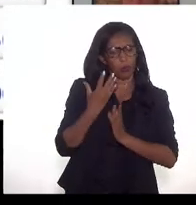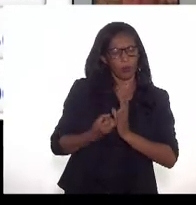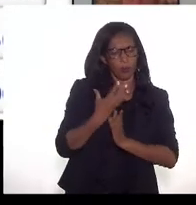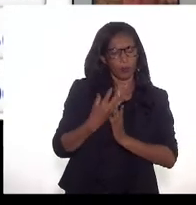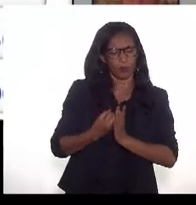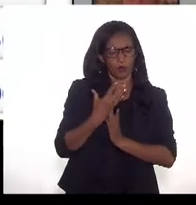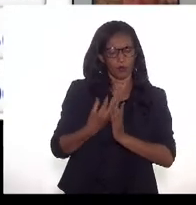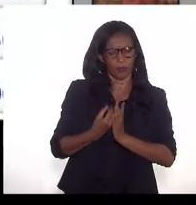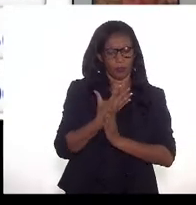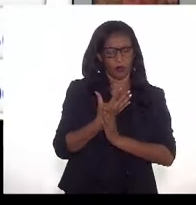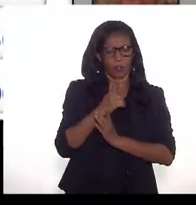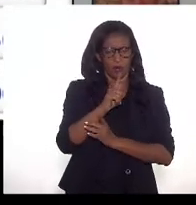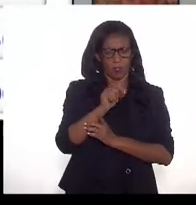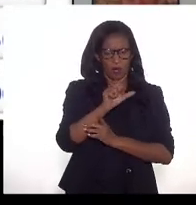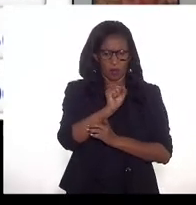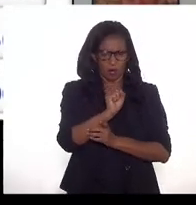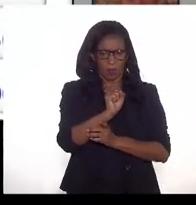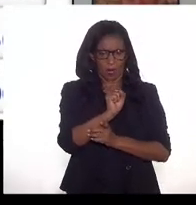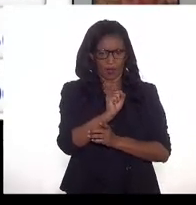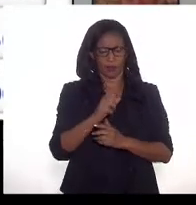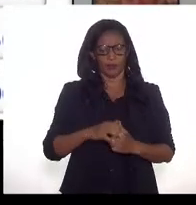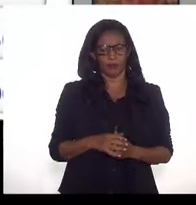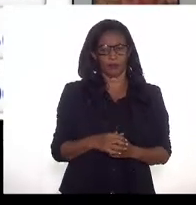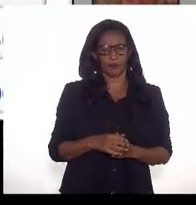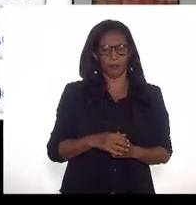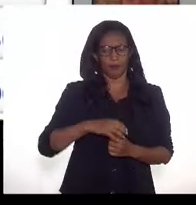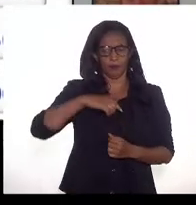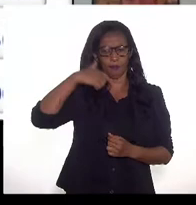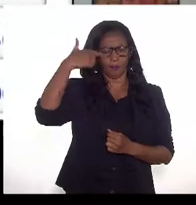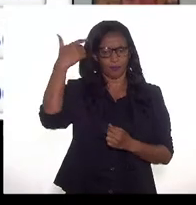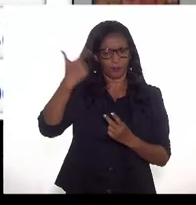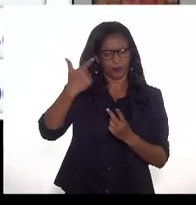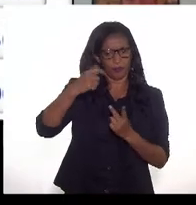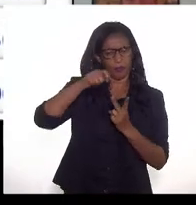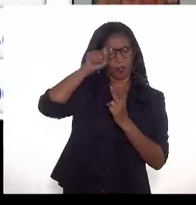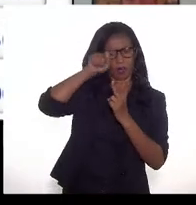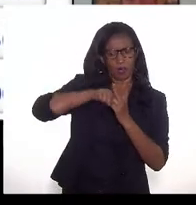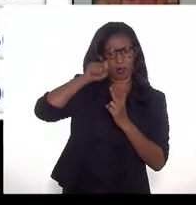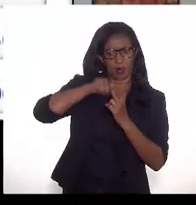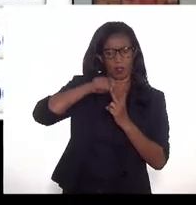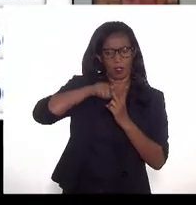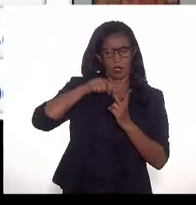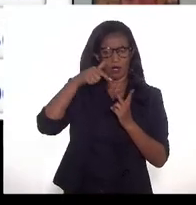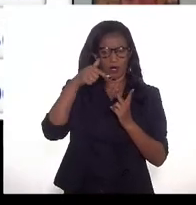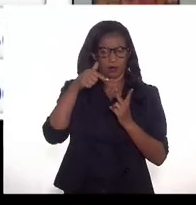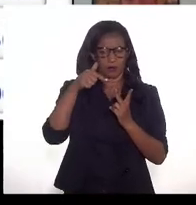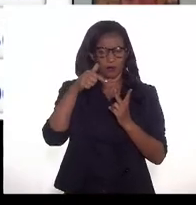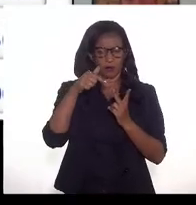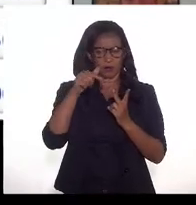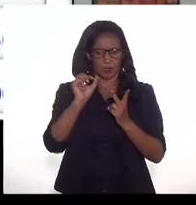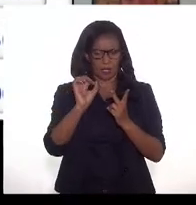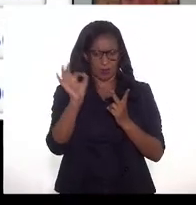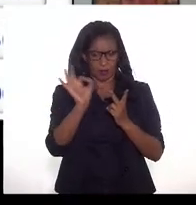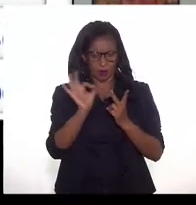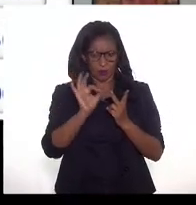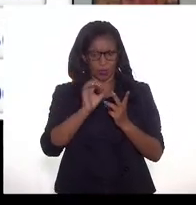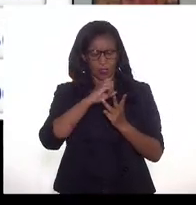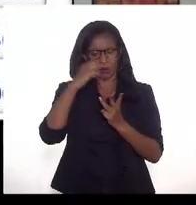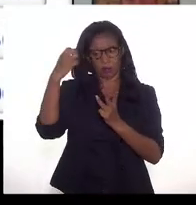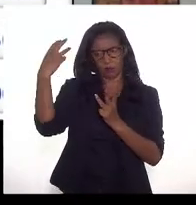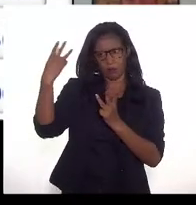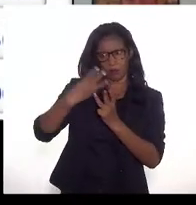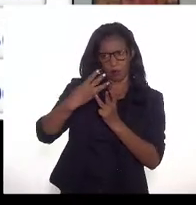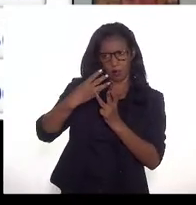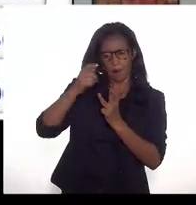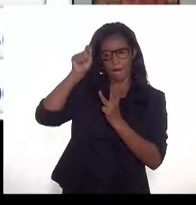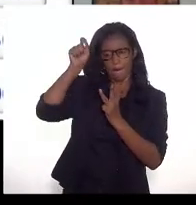% do volume de gás escoado no campo. No segundo mês, 70% e no terceiro mês, 50%. Isso aí é só de